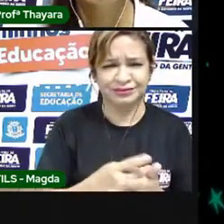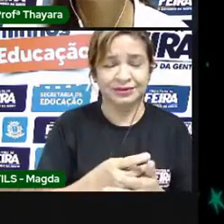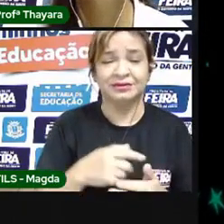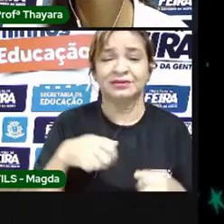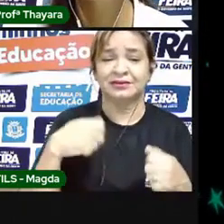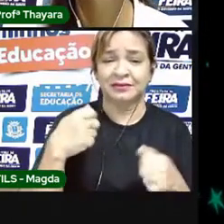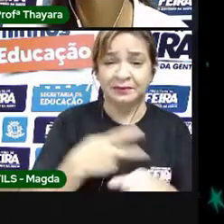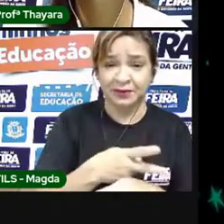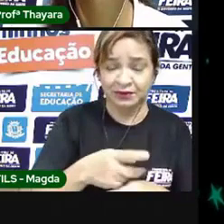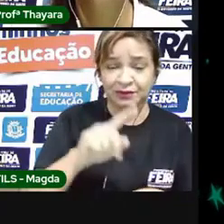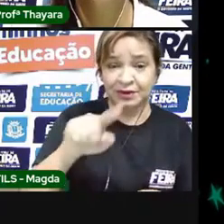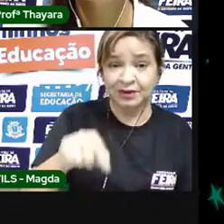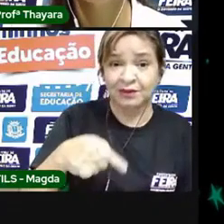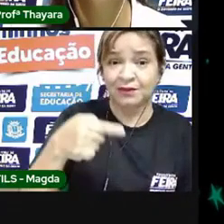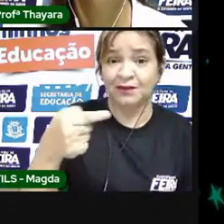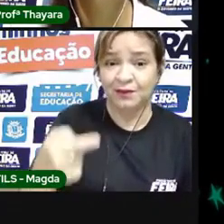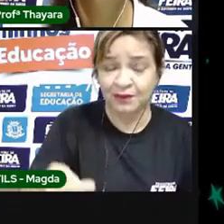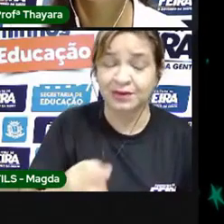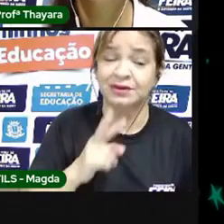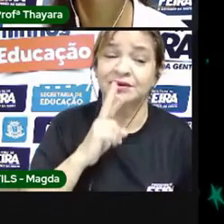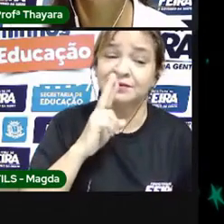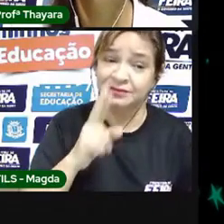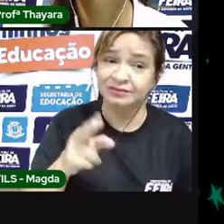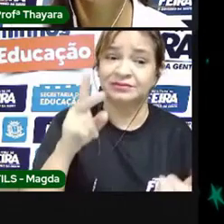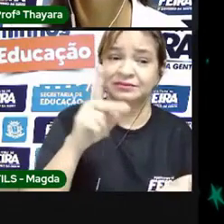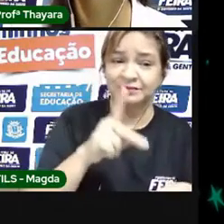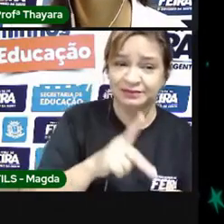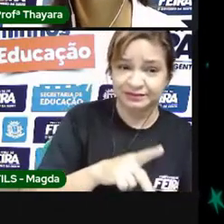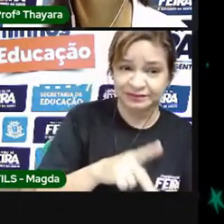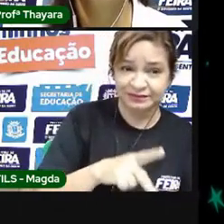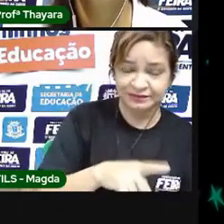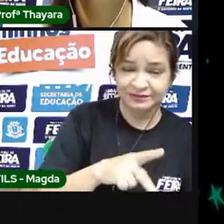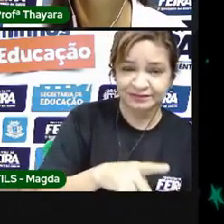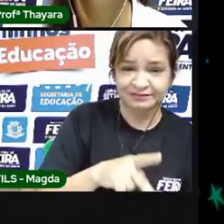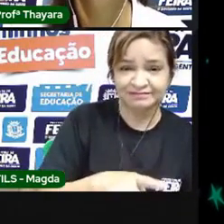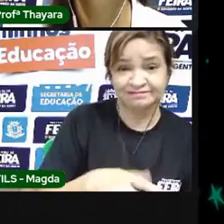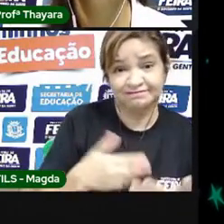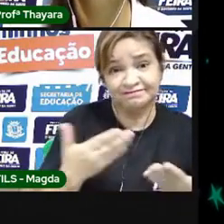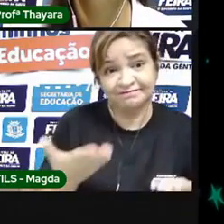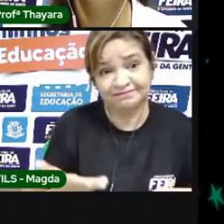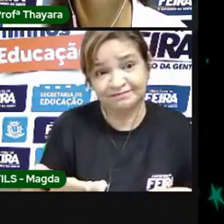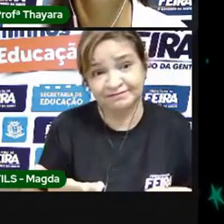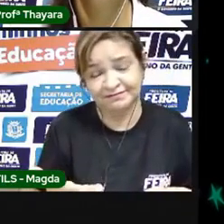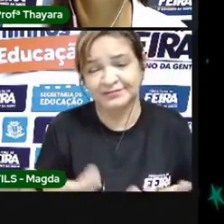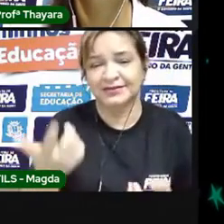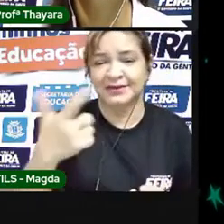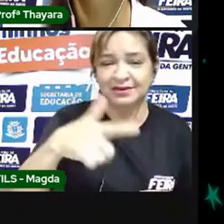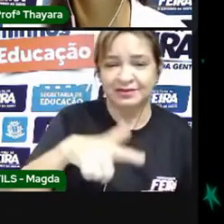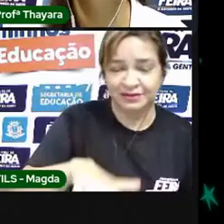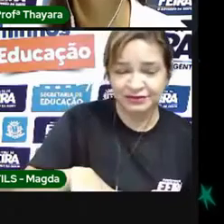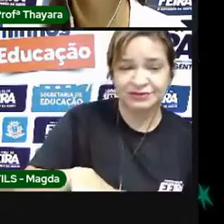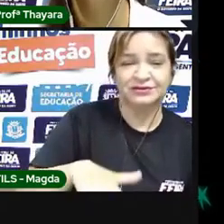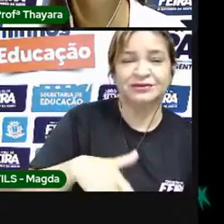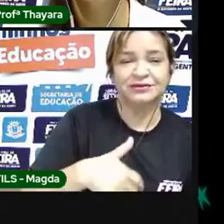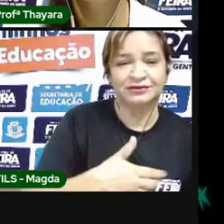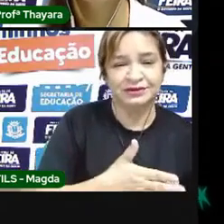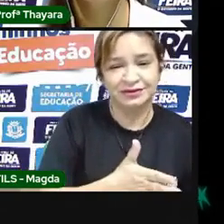Eu tenho que sair buscando a próxima resposta. Se não era essa, vamos tentar a outra agora.